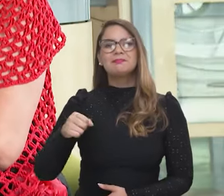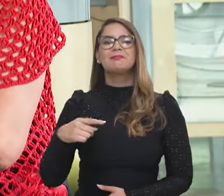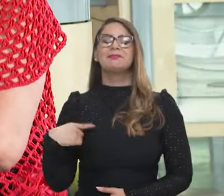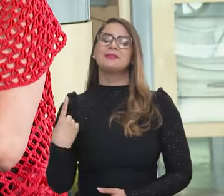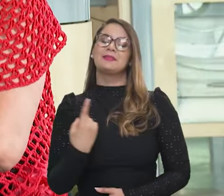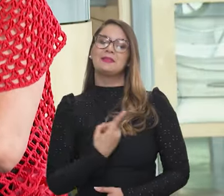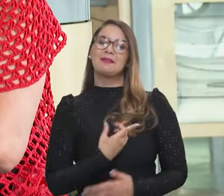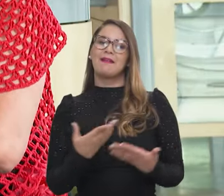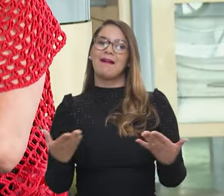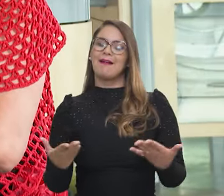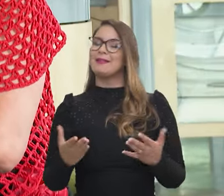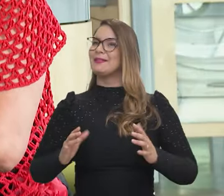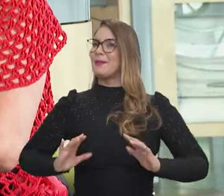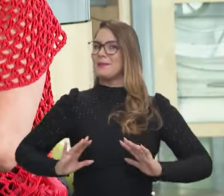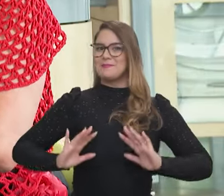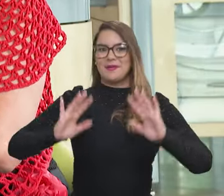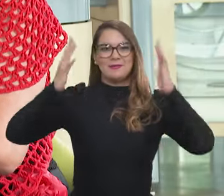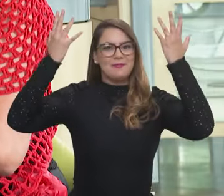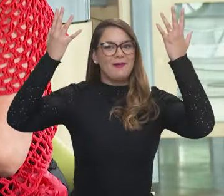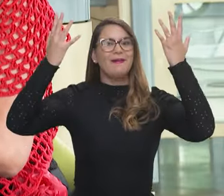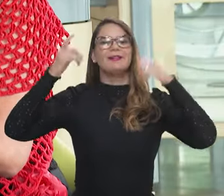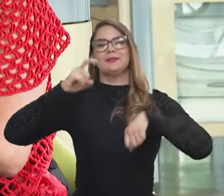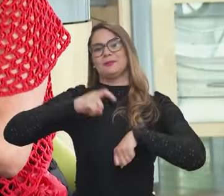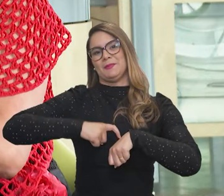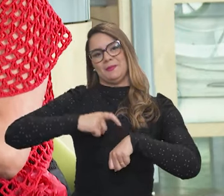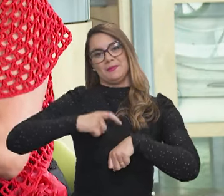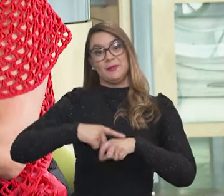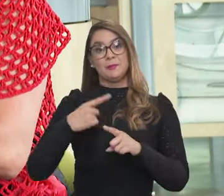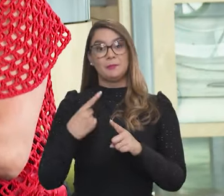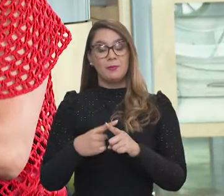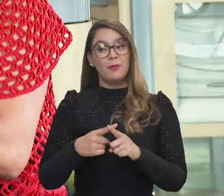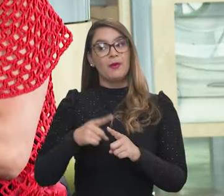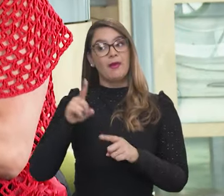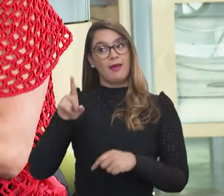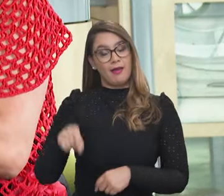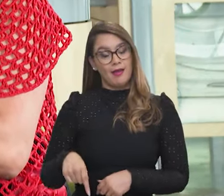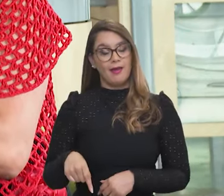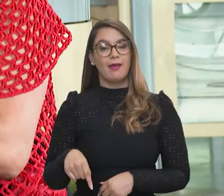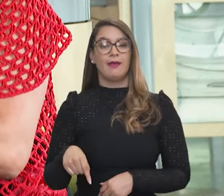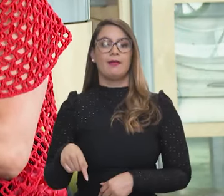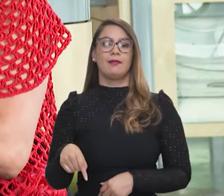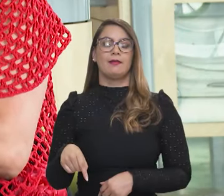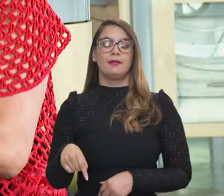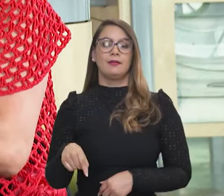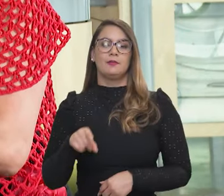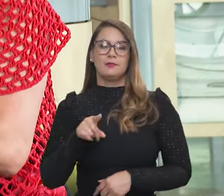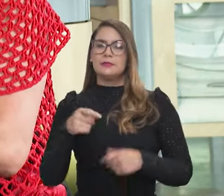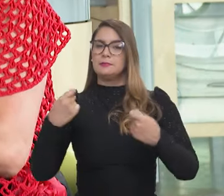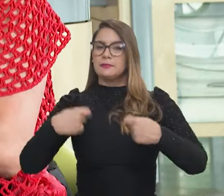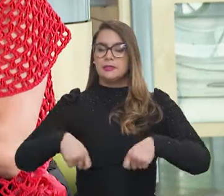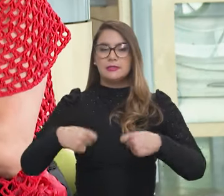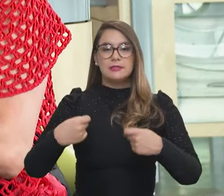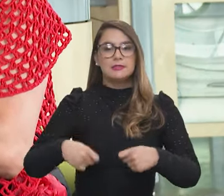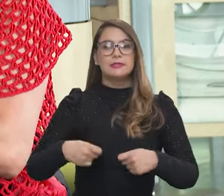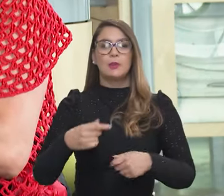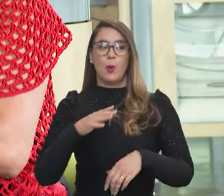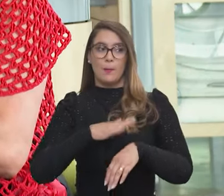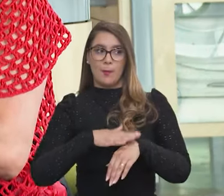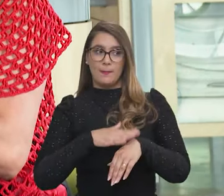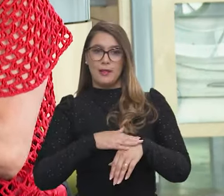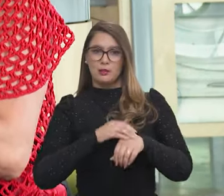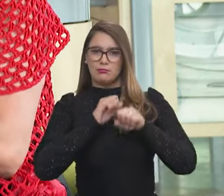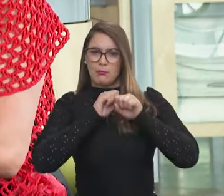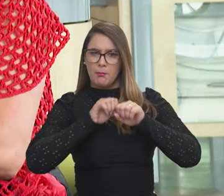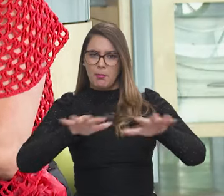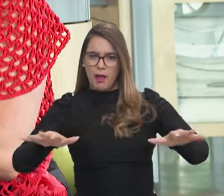E a gente está comemorando esse momento. Porque isso também é uma questão de que você precisa...